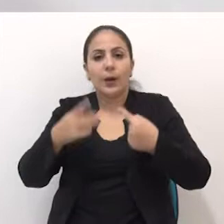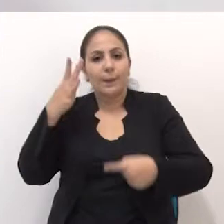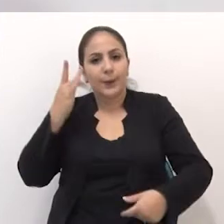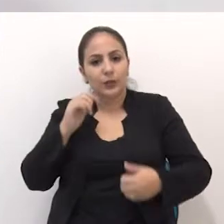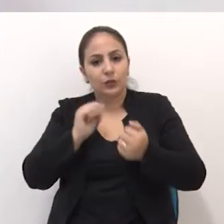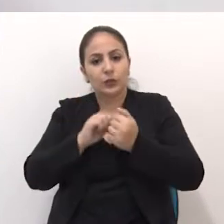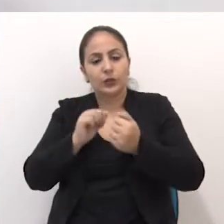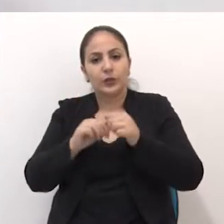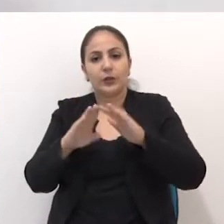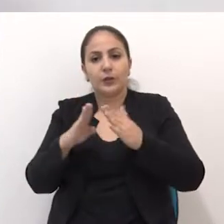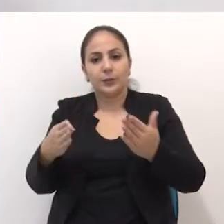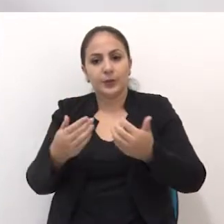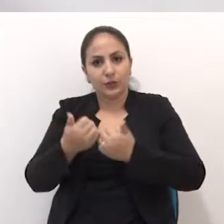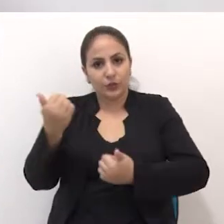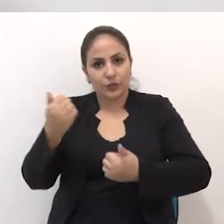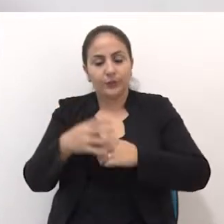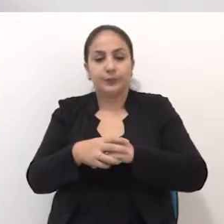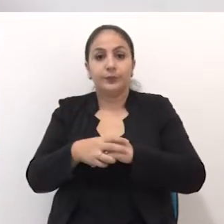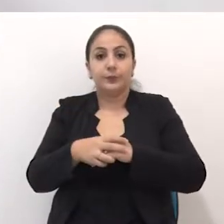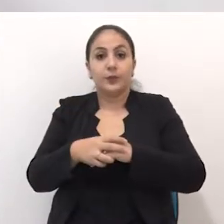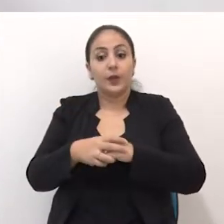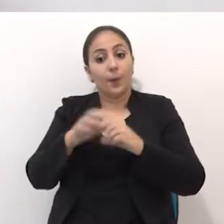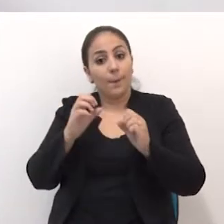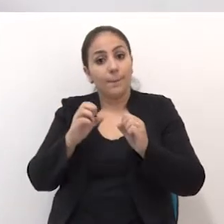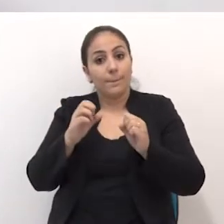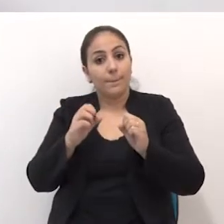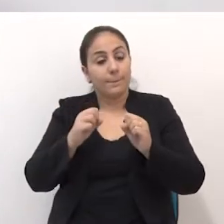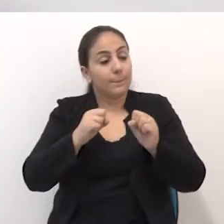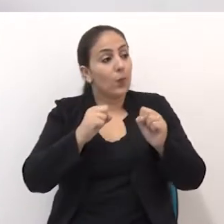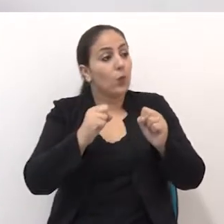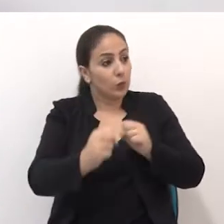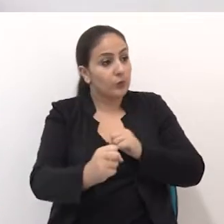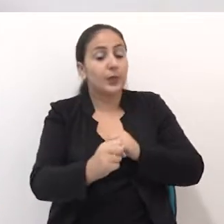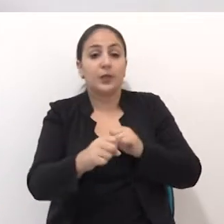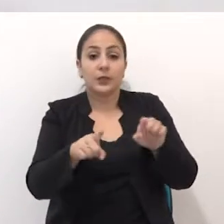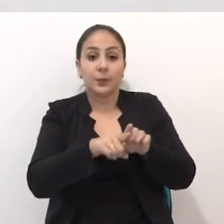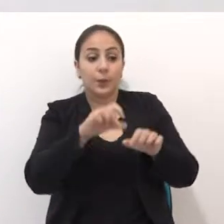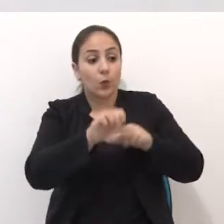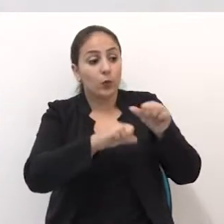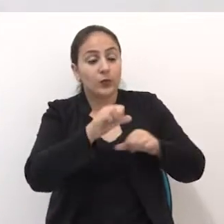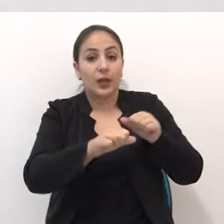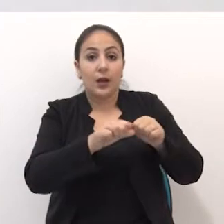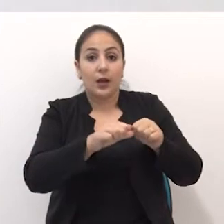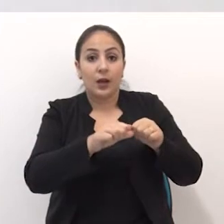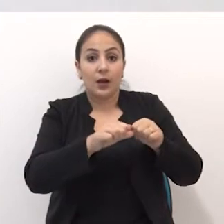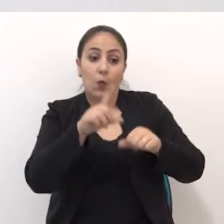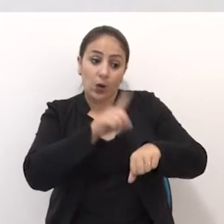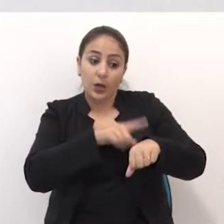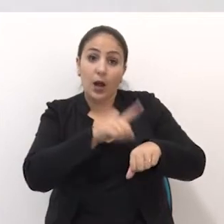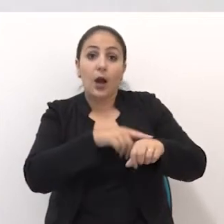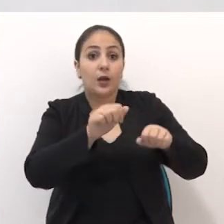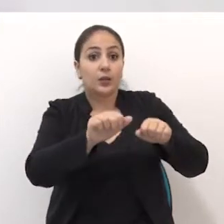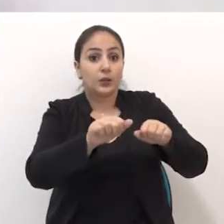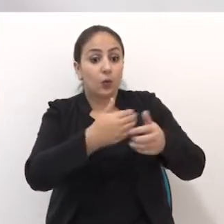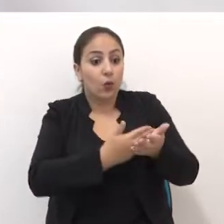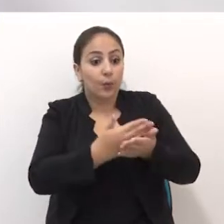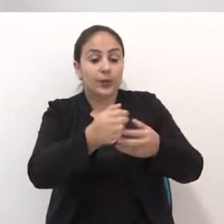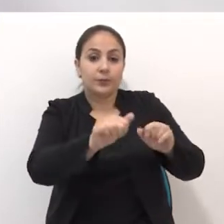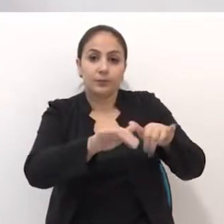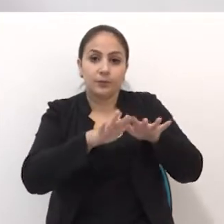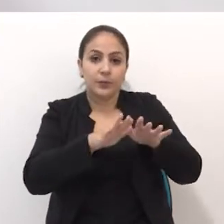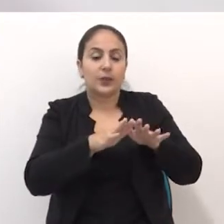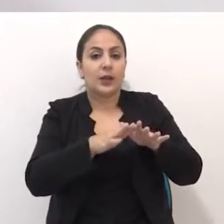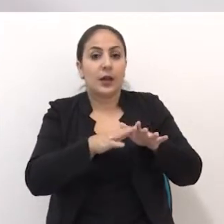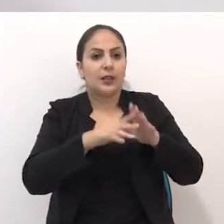diretora e provavelmente com os vereadores, até essa possibilidade de alterar o horário do início das sessões. Aí fora, muitas pessoas falam que